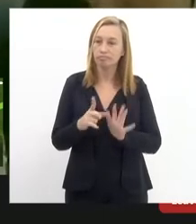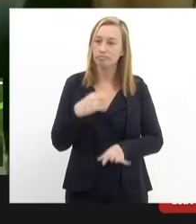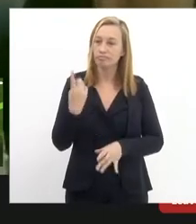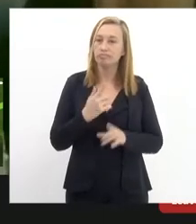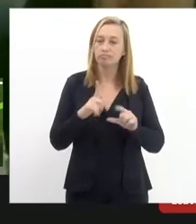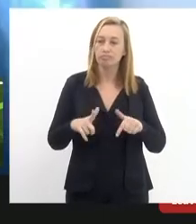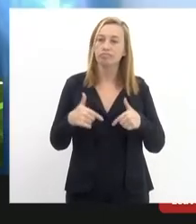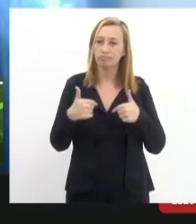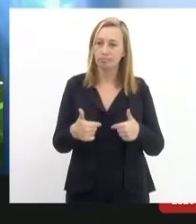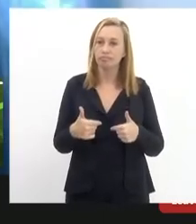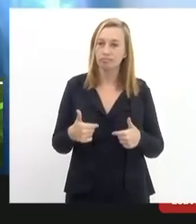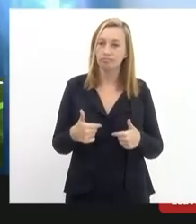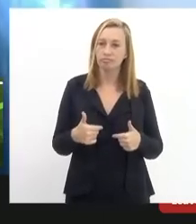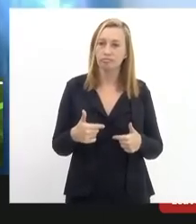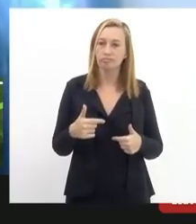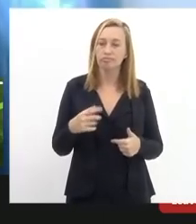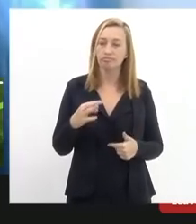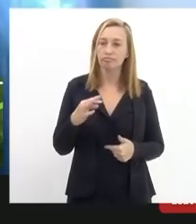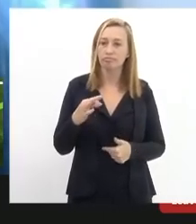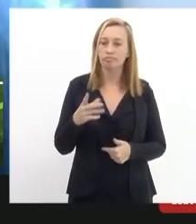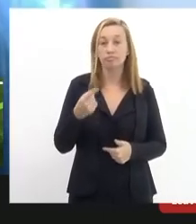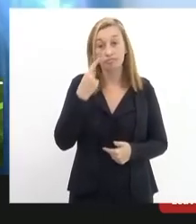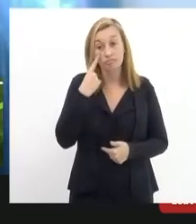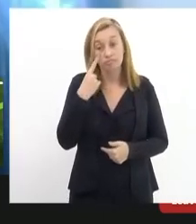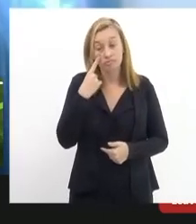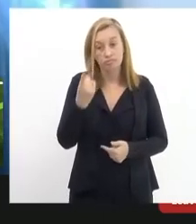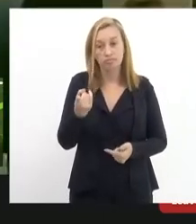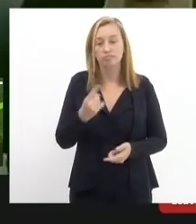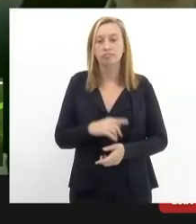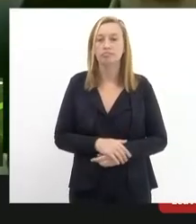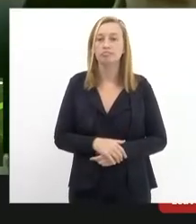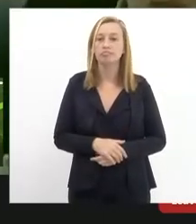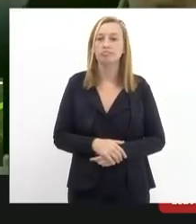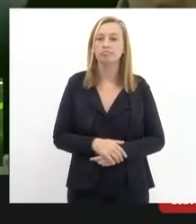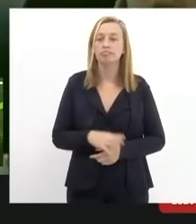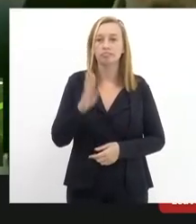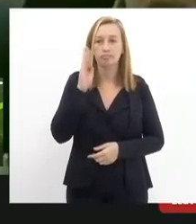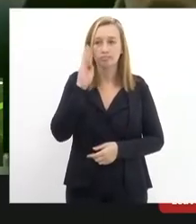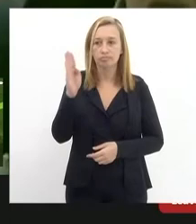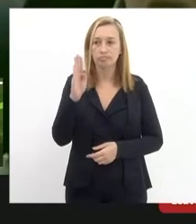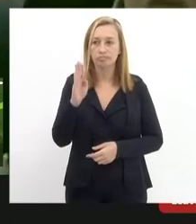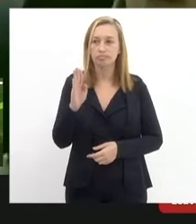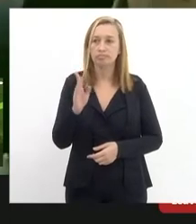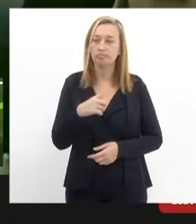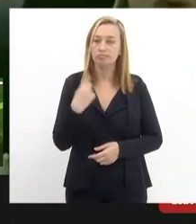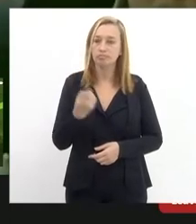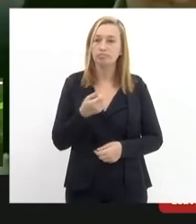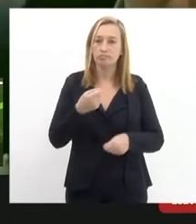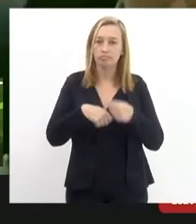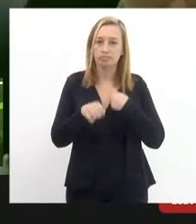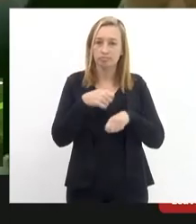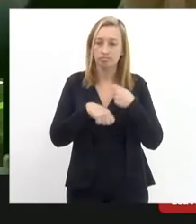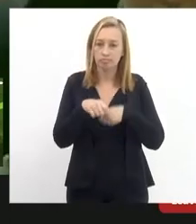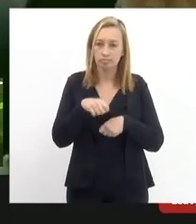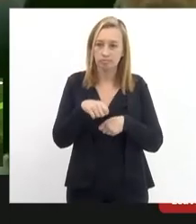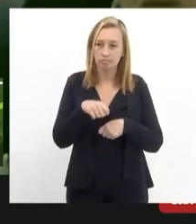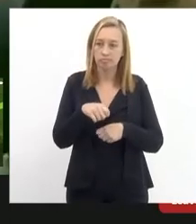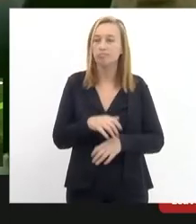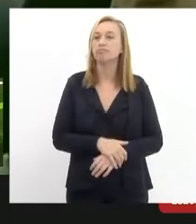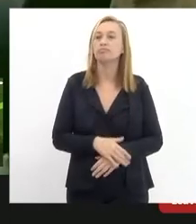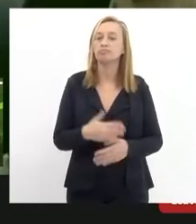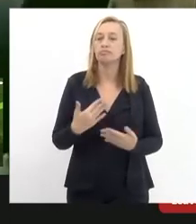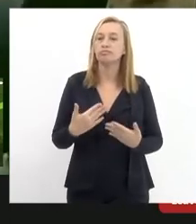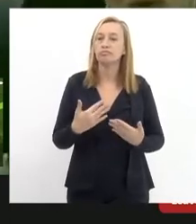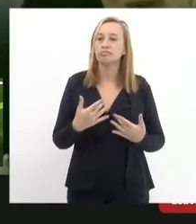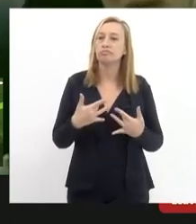ações e aquilo que devemos nos deduzir como prioritários dentro da nossa administração e coloco inteiramente a disposição